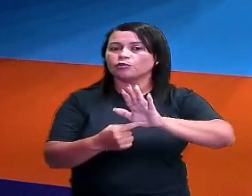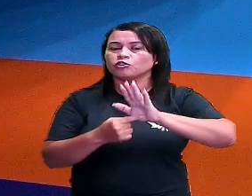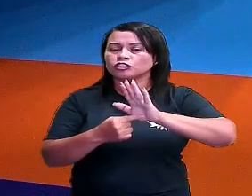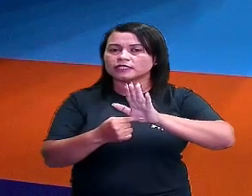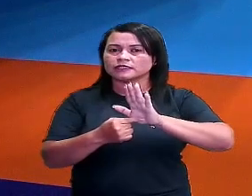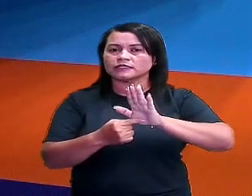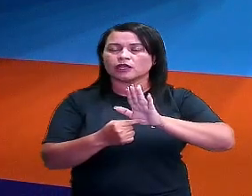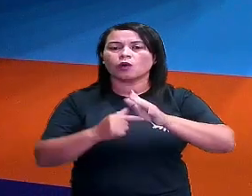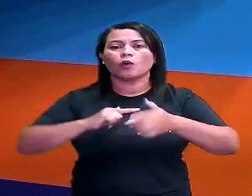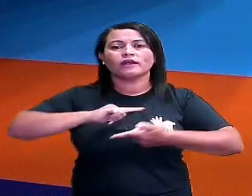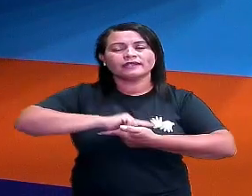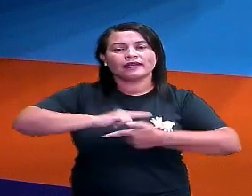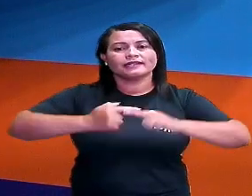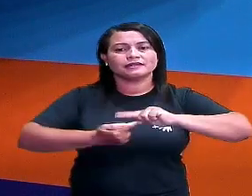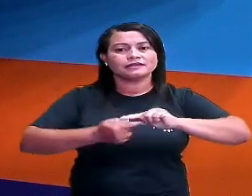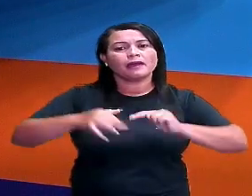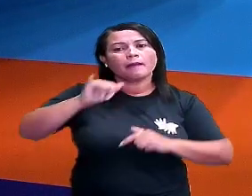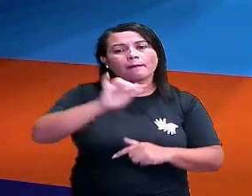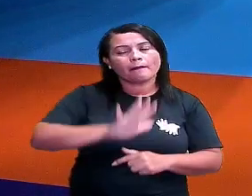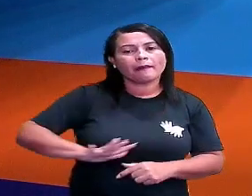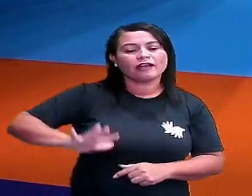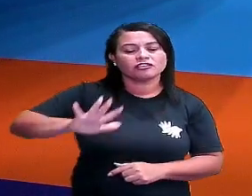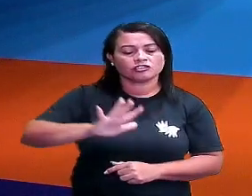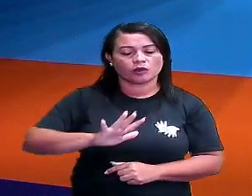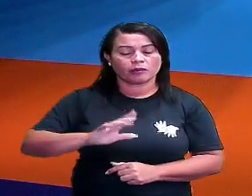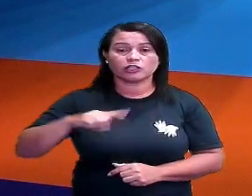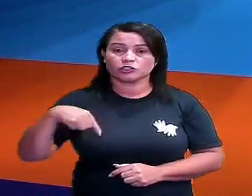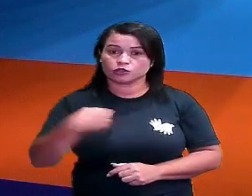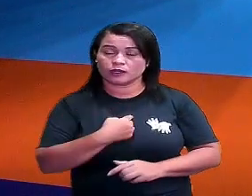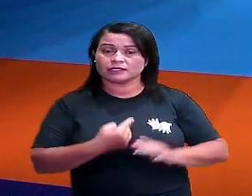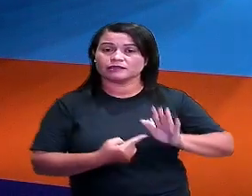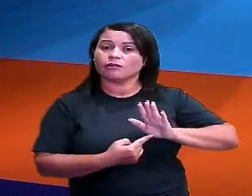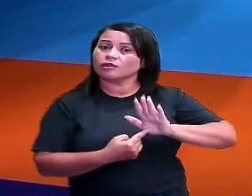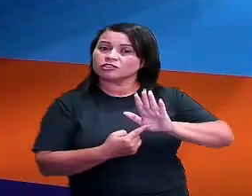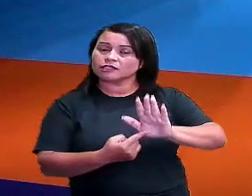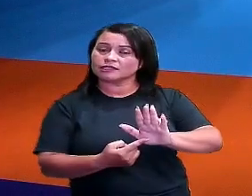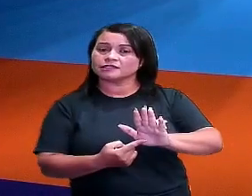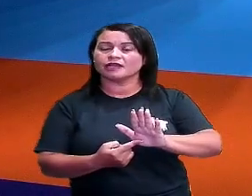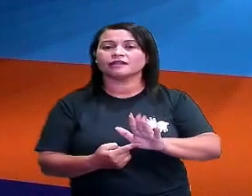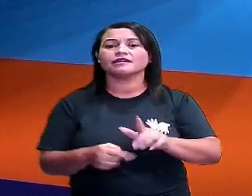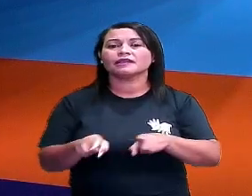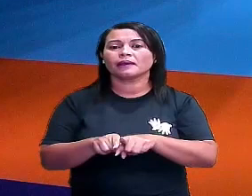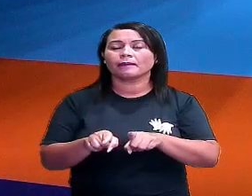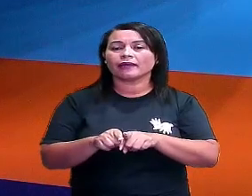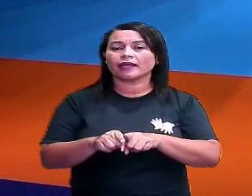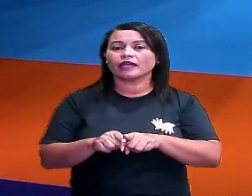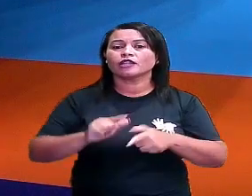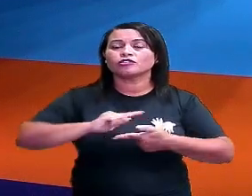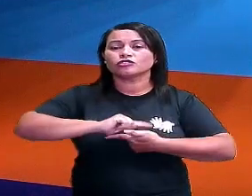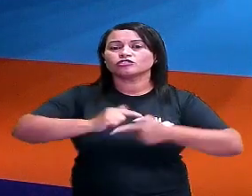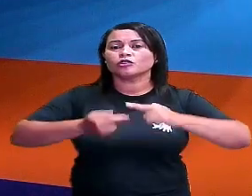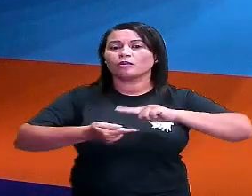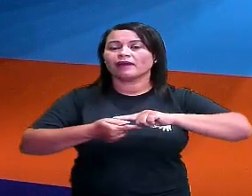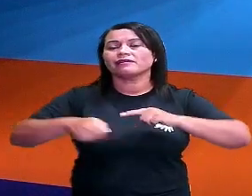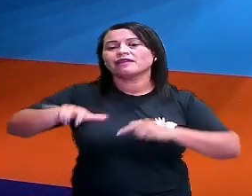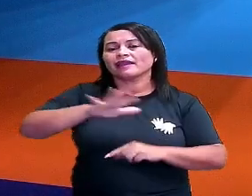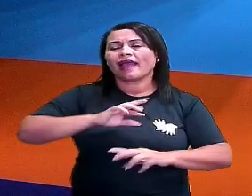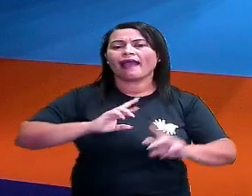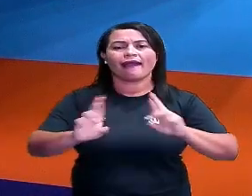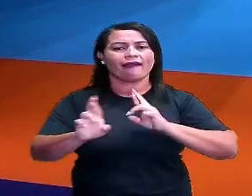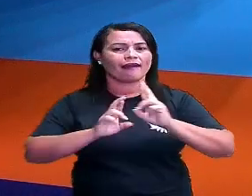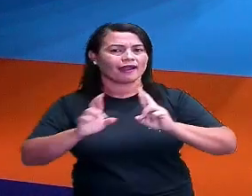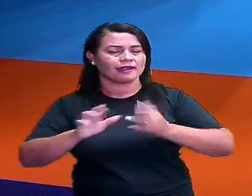nossas figuras geométricas, né? Ou seja, a nossa representação dos sólidos geométricos e a relação que ele tem com as figuras